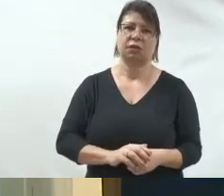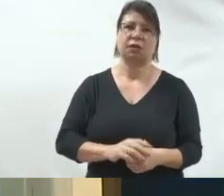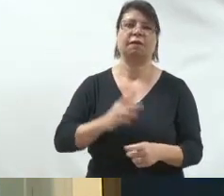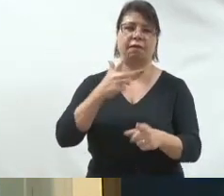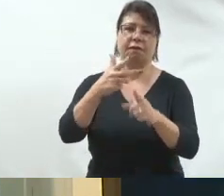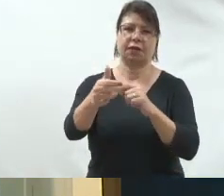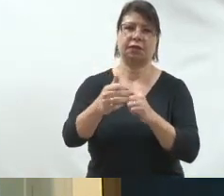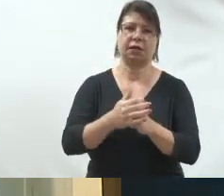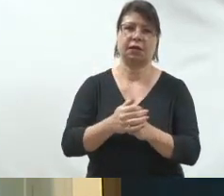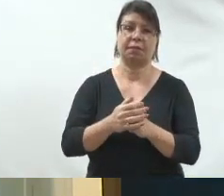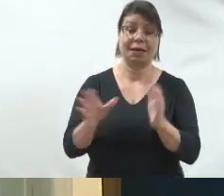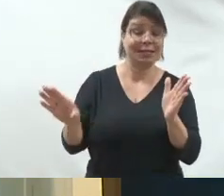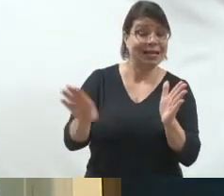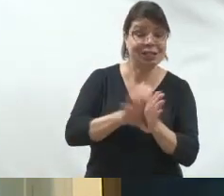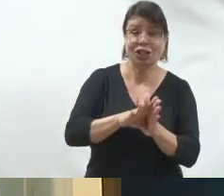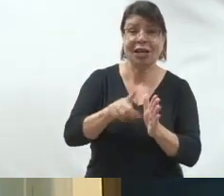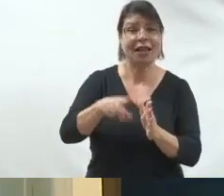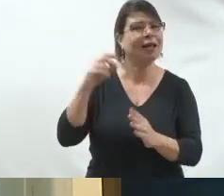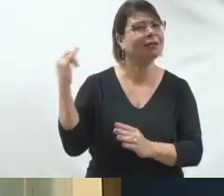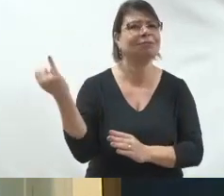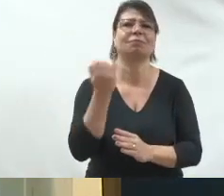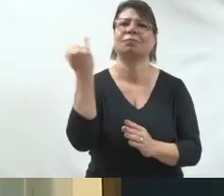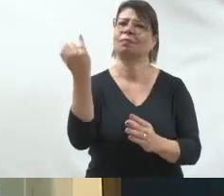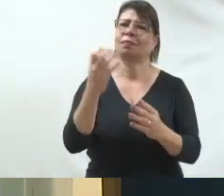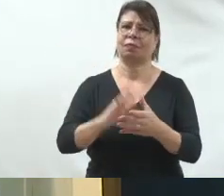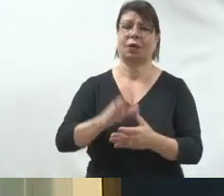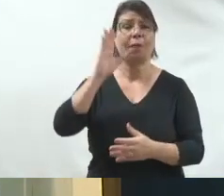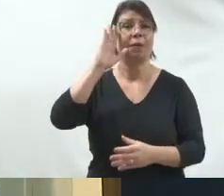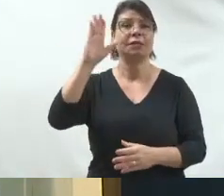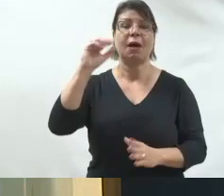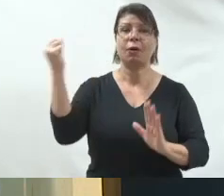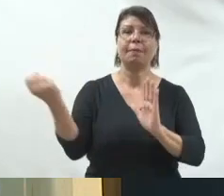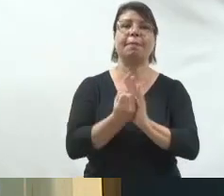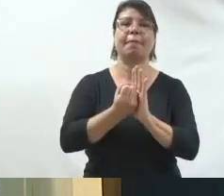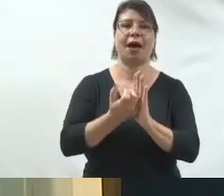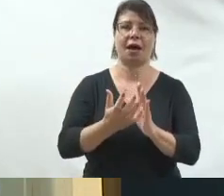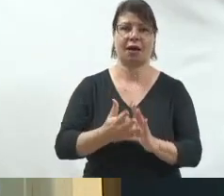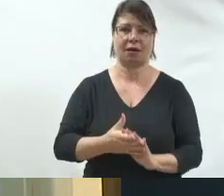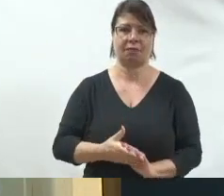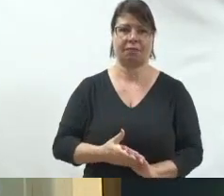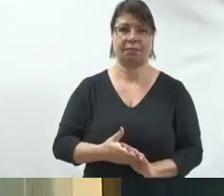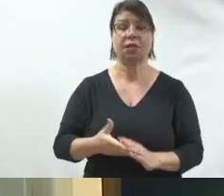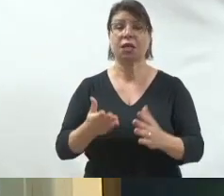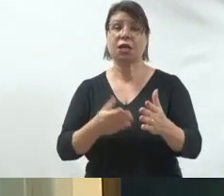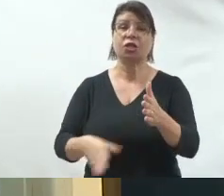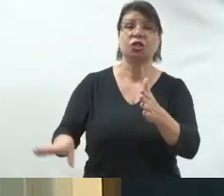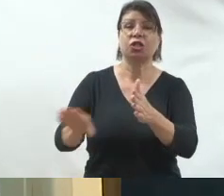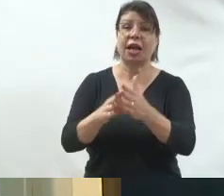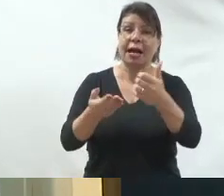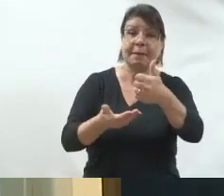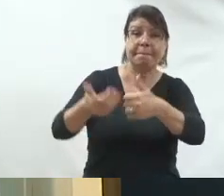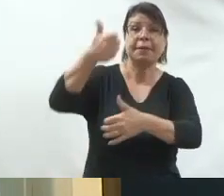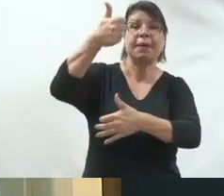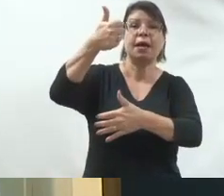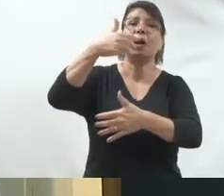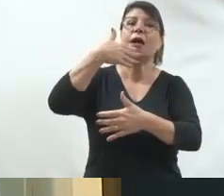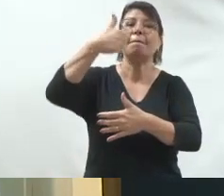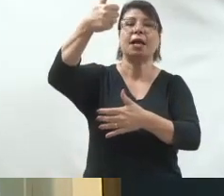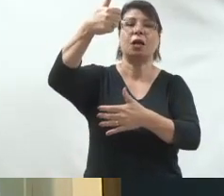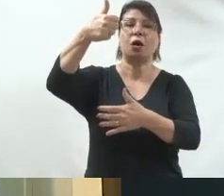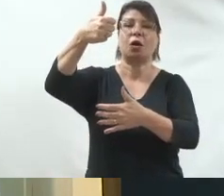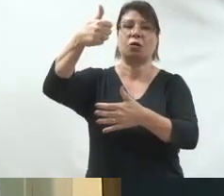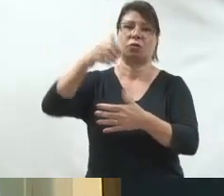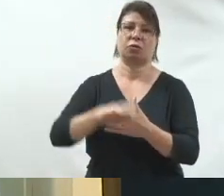dentro de um projeto de campanha eleitoral. Então, gente, chegar em primeiro é muito melhor do que sair em primeiro. A outra